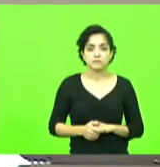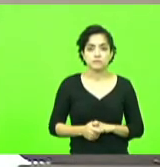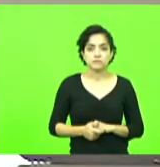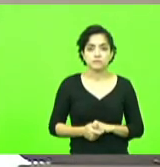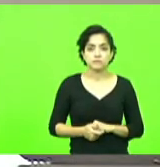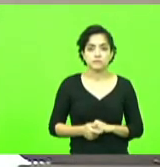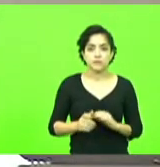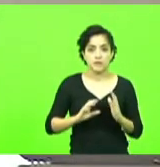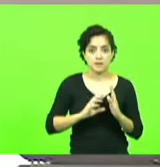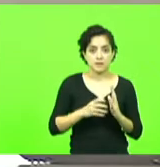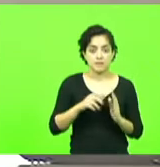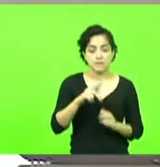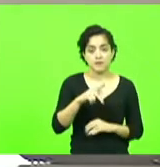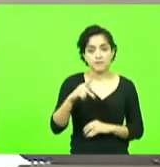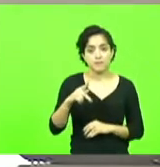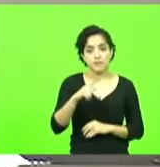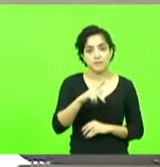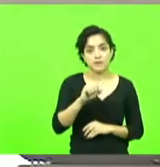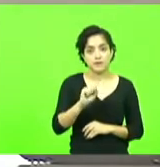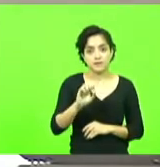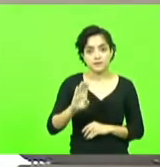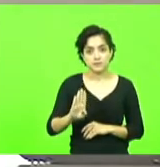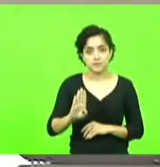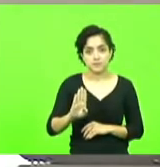Bloco PP, PSB.